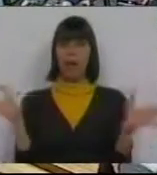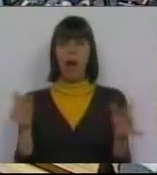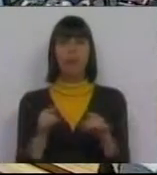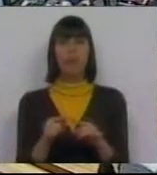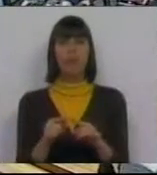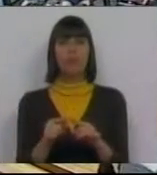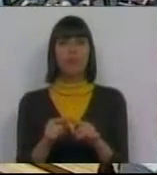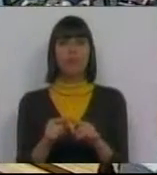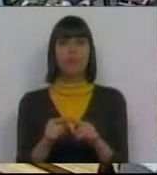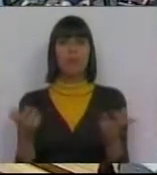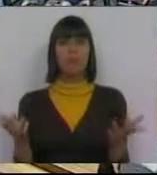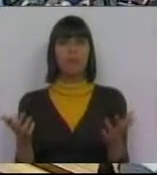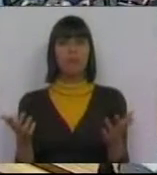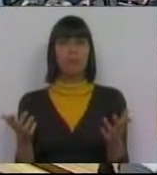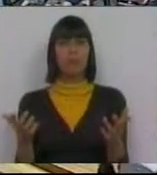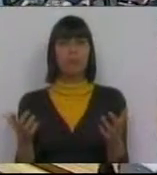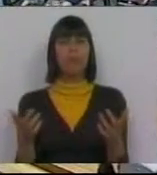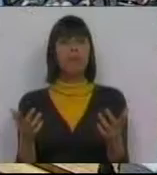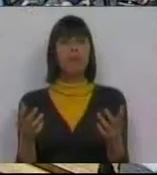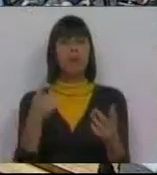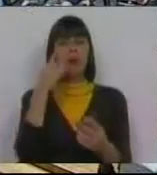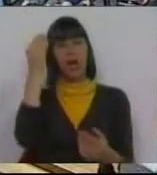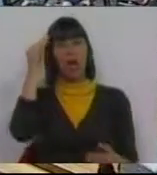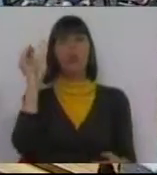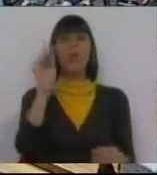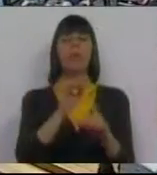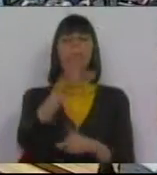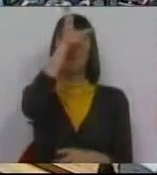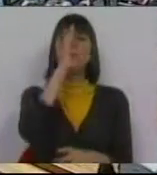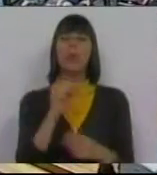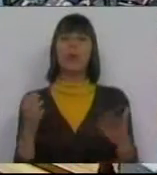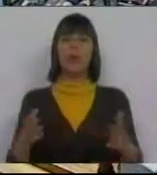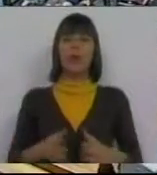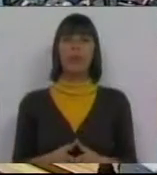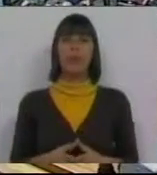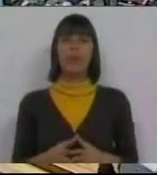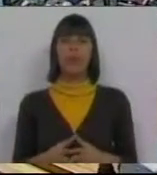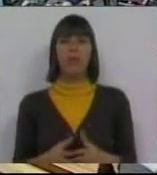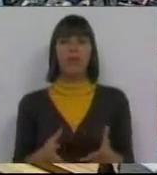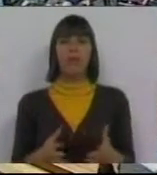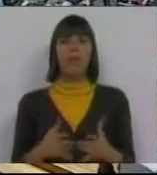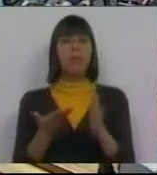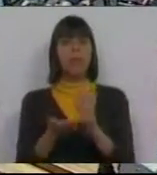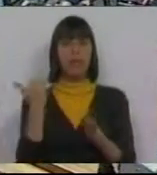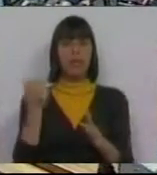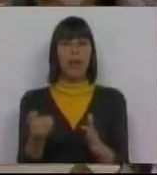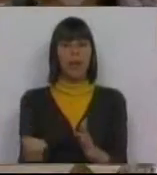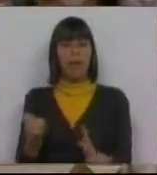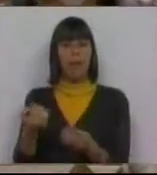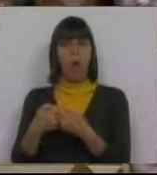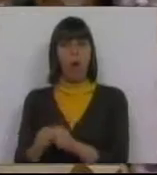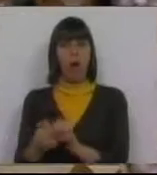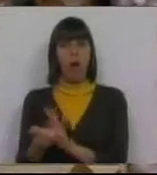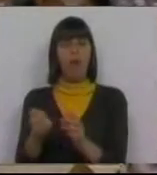e recomenda ao Governo que tire da gaveta